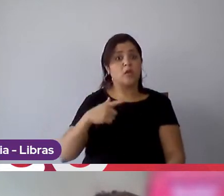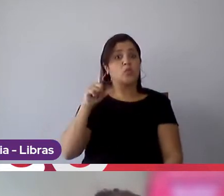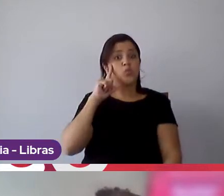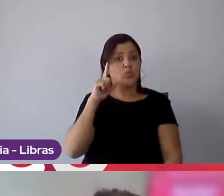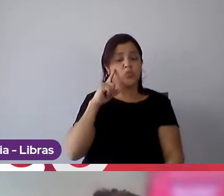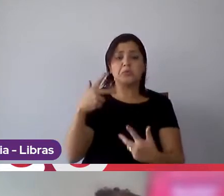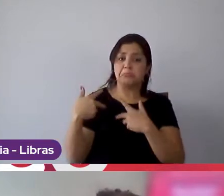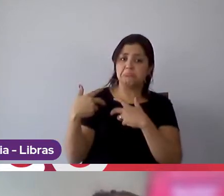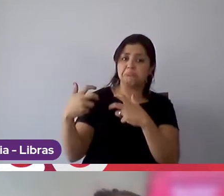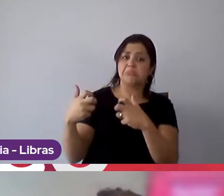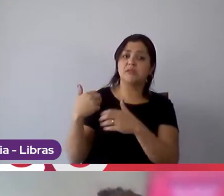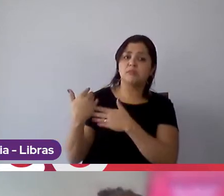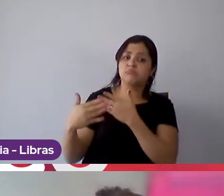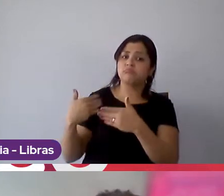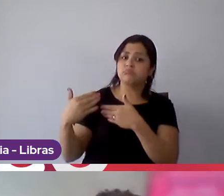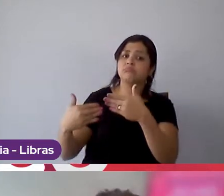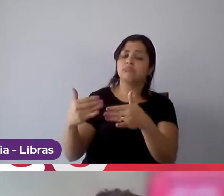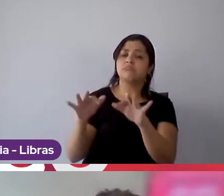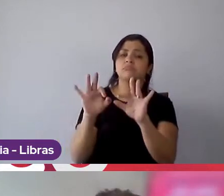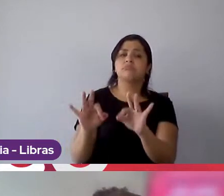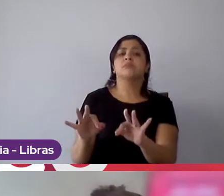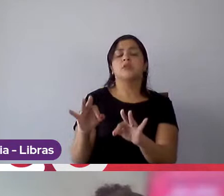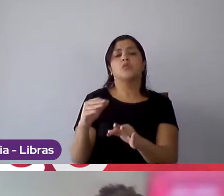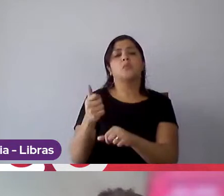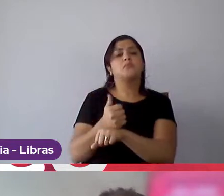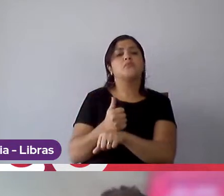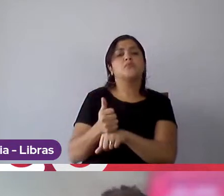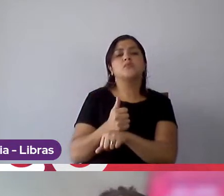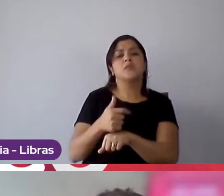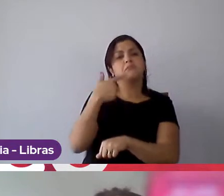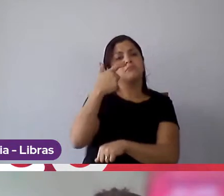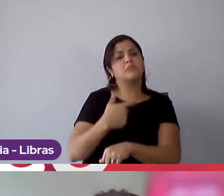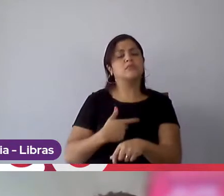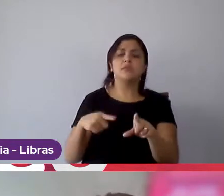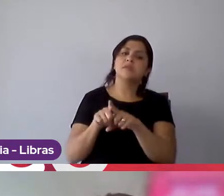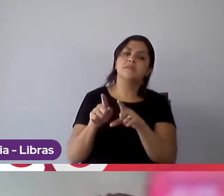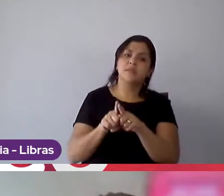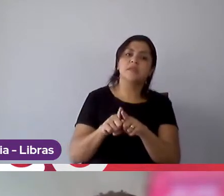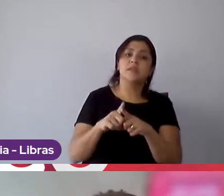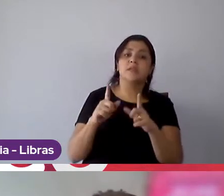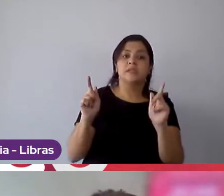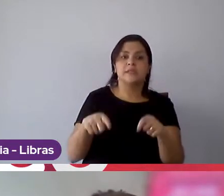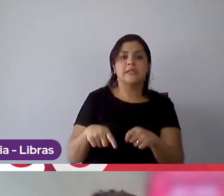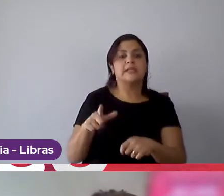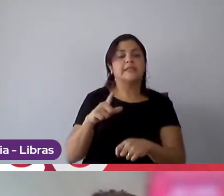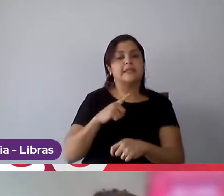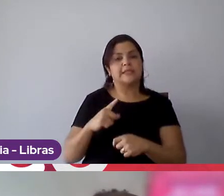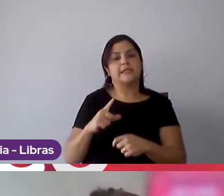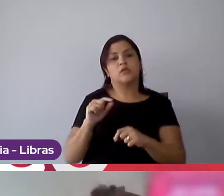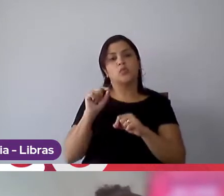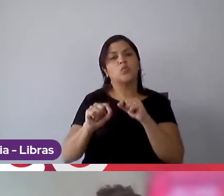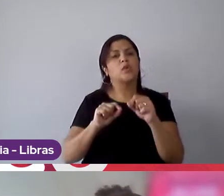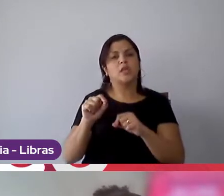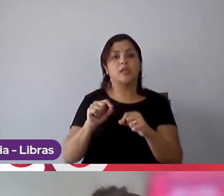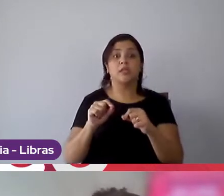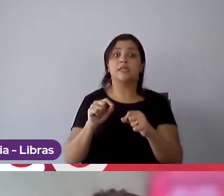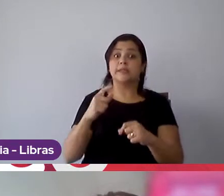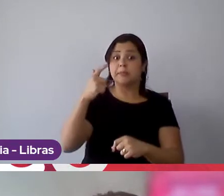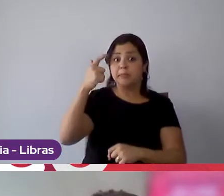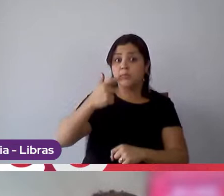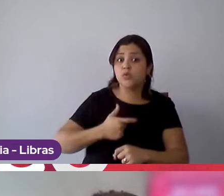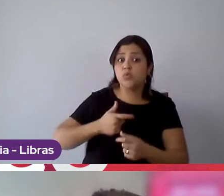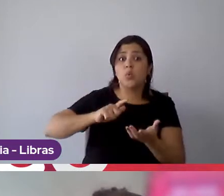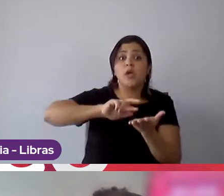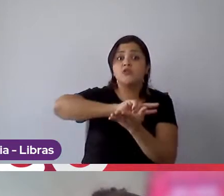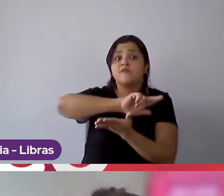percebo isso, a minha evolução, né, como profissional e até como pessoa, né, porque nós temos que lidar com vários tipos de pessoas, aqui a